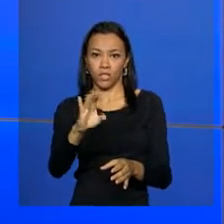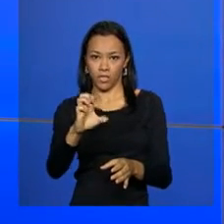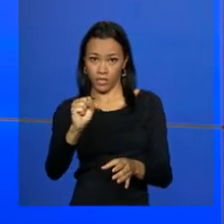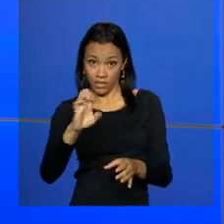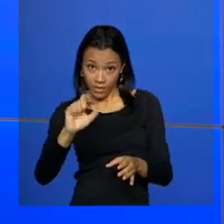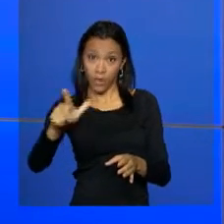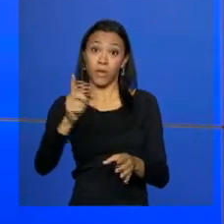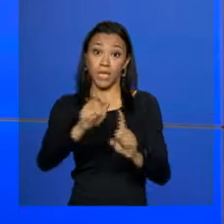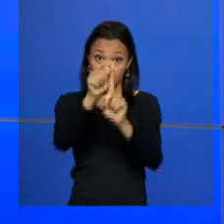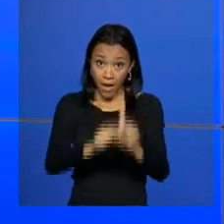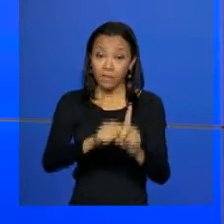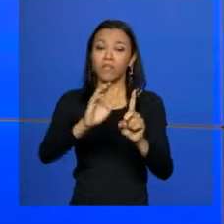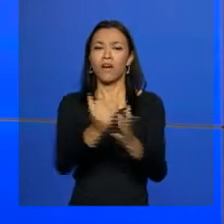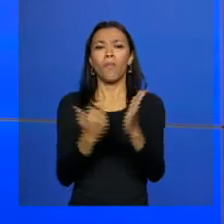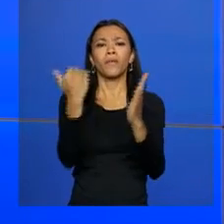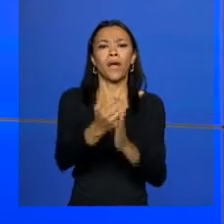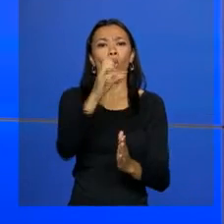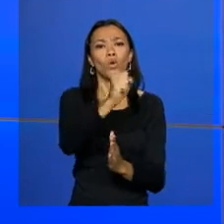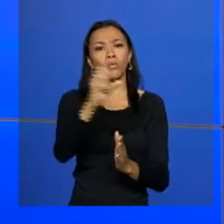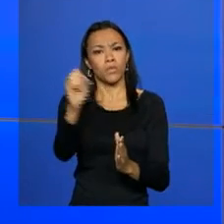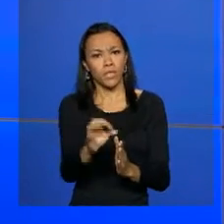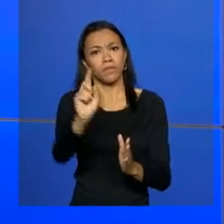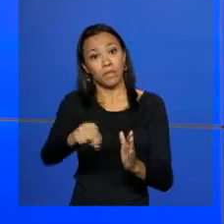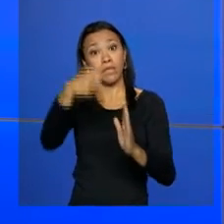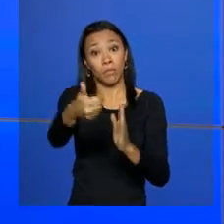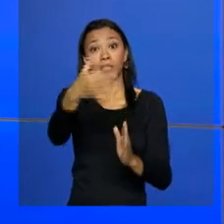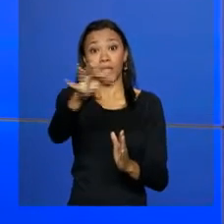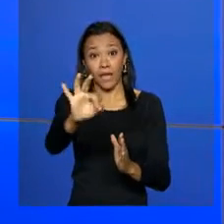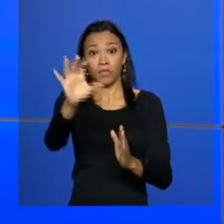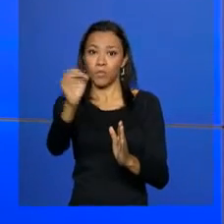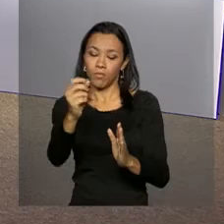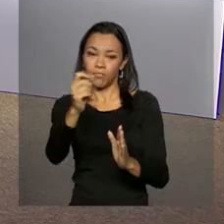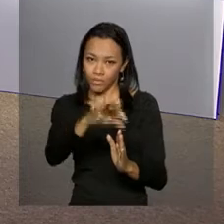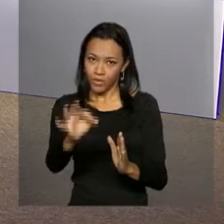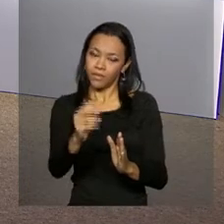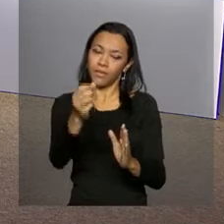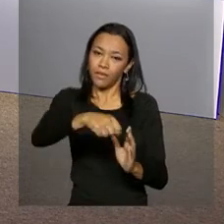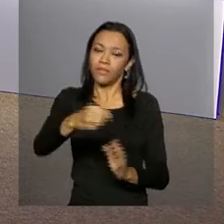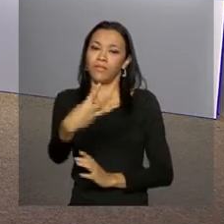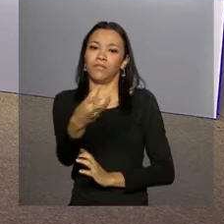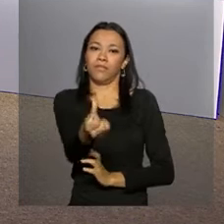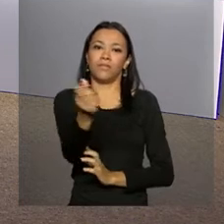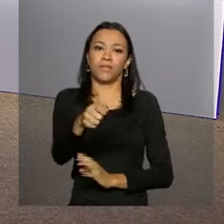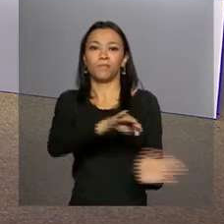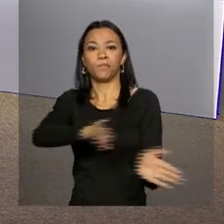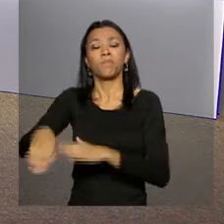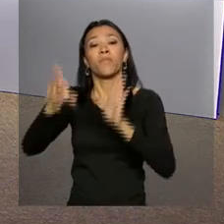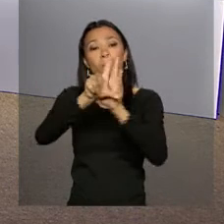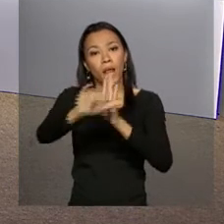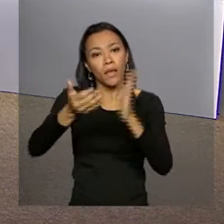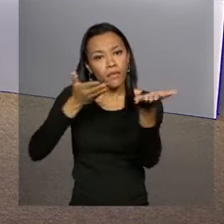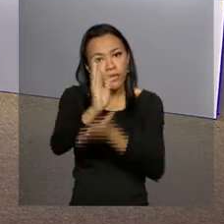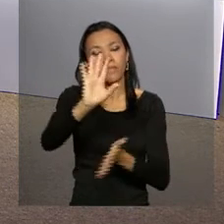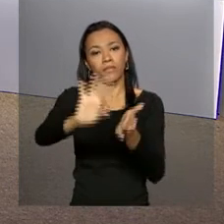esse percentual será de 8%, chegando a 10% em até 36 meses. A lei sancionada pela presidenta Dilma Rousseff